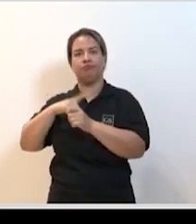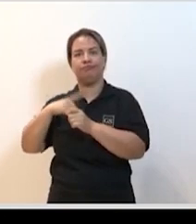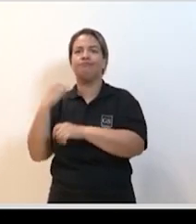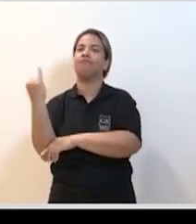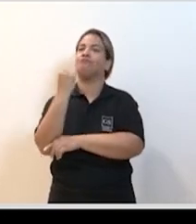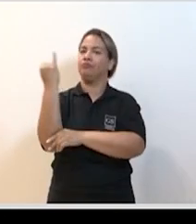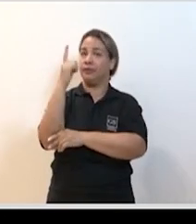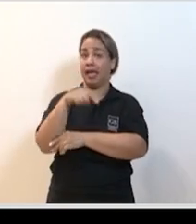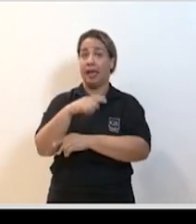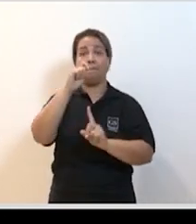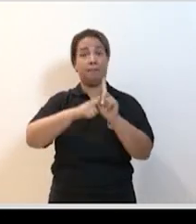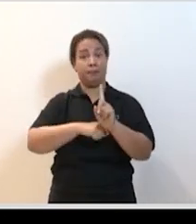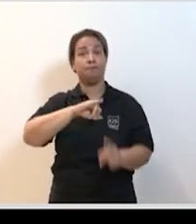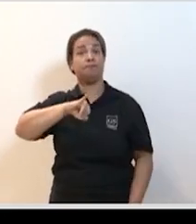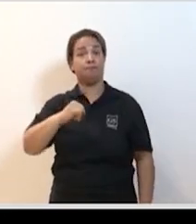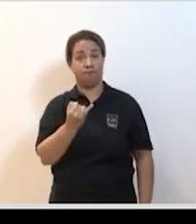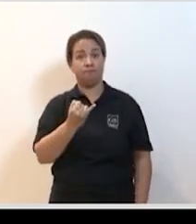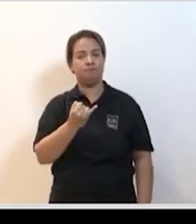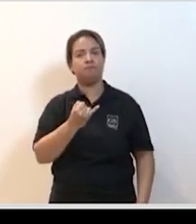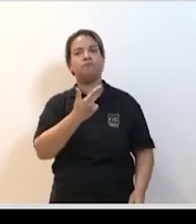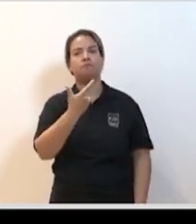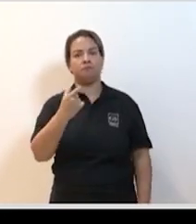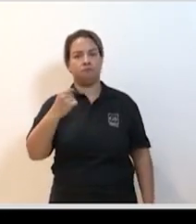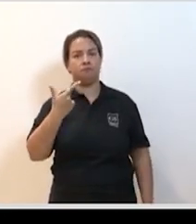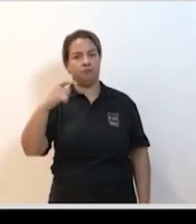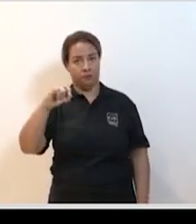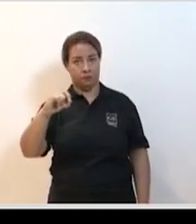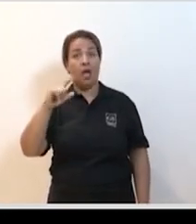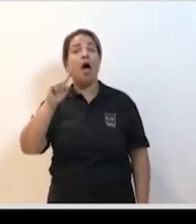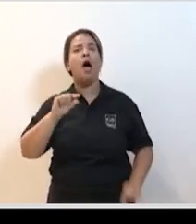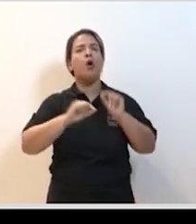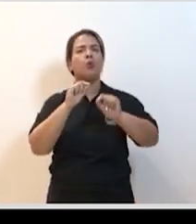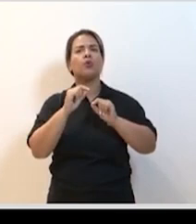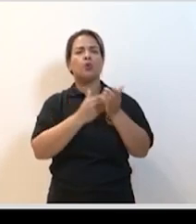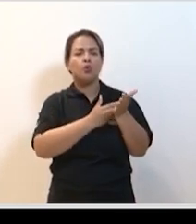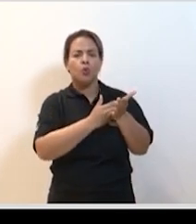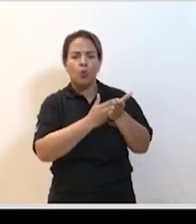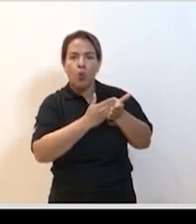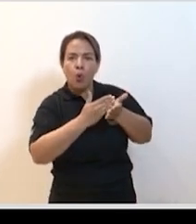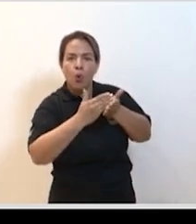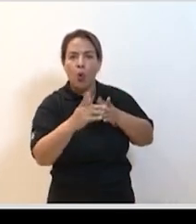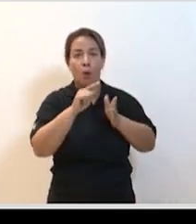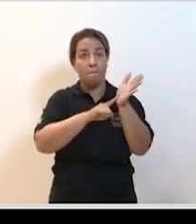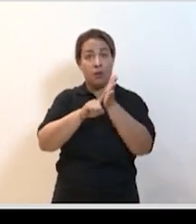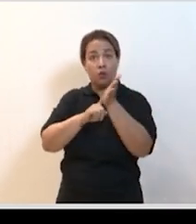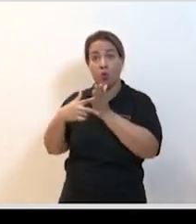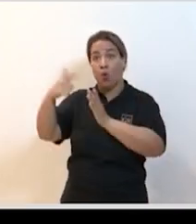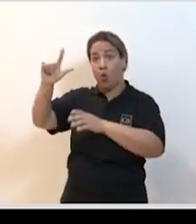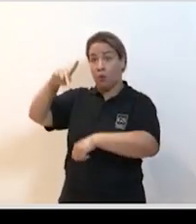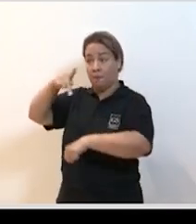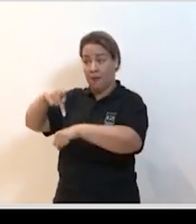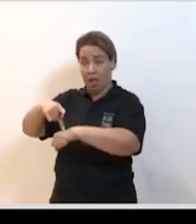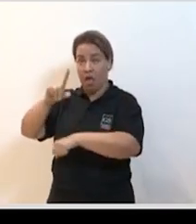porque em janeiro desse ano, enquanto a epidemia era recentemente conhecida, um pesquisador em outro país